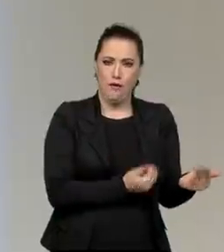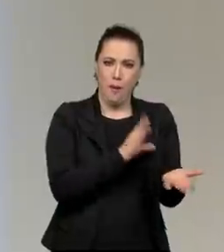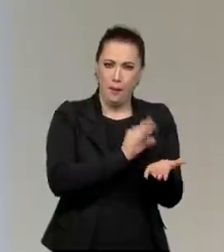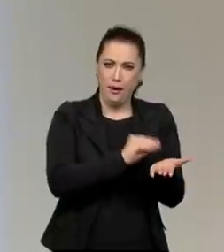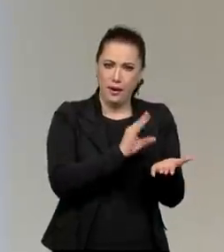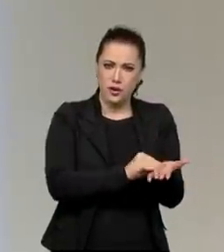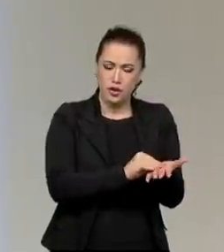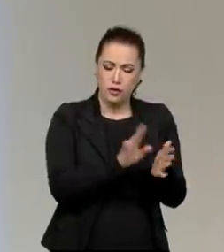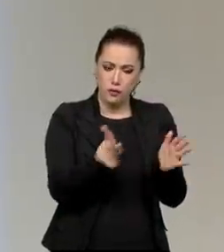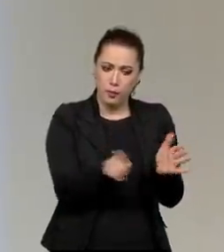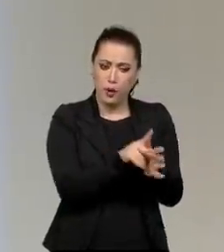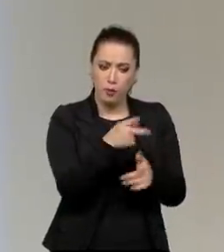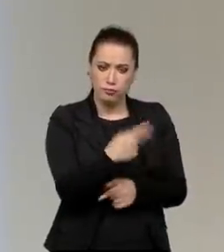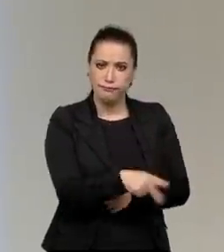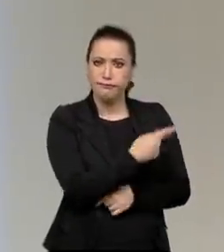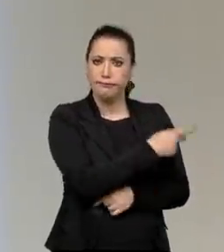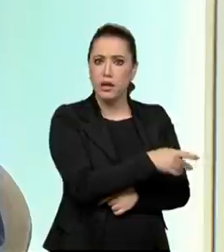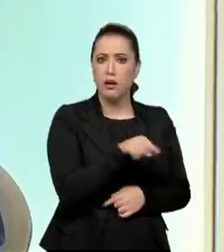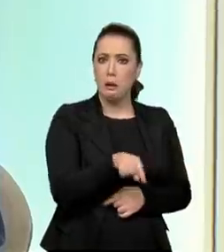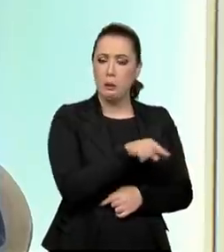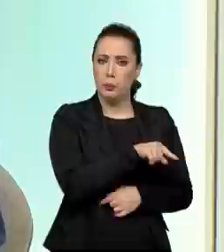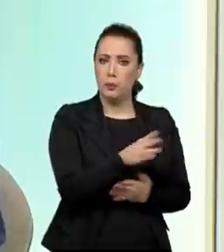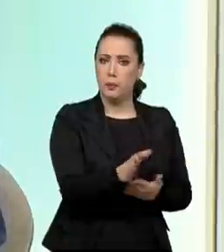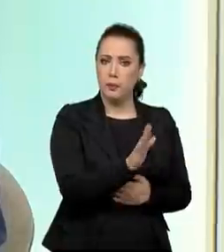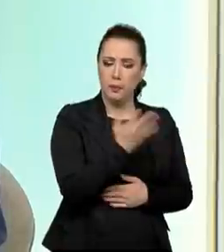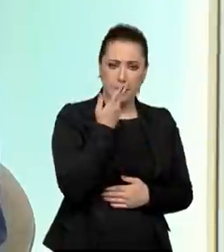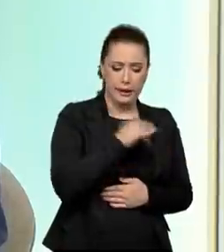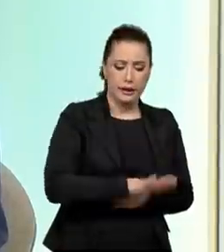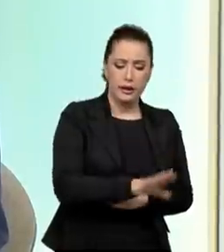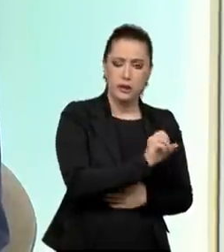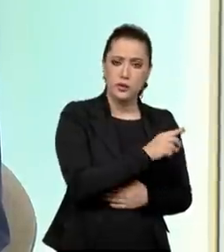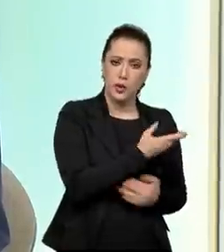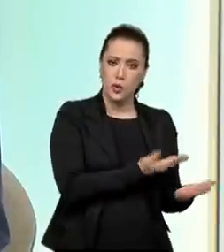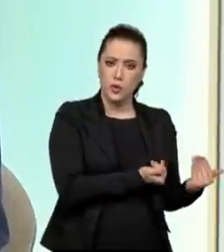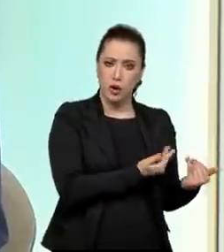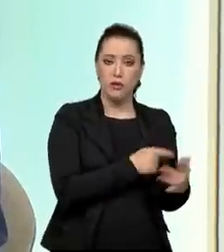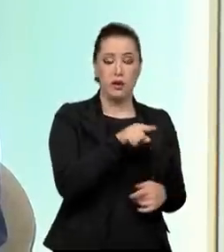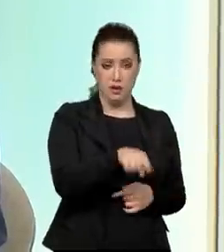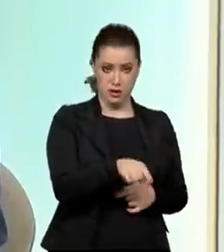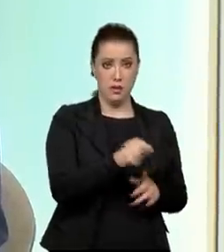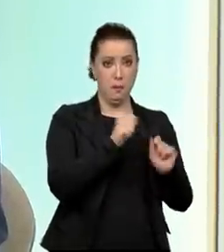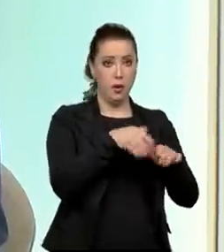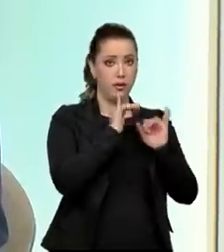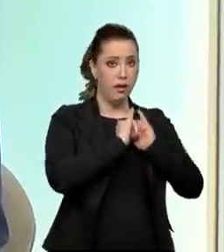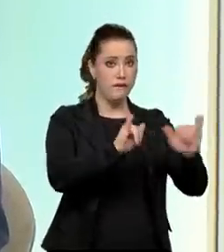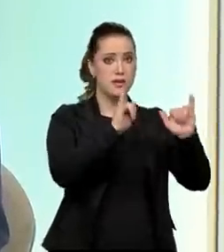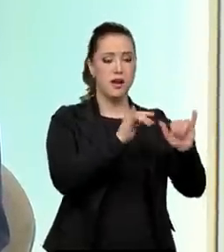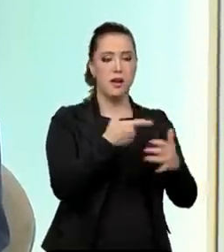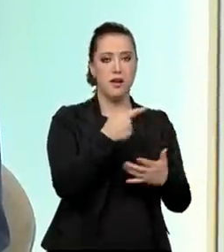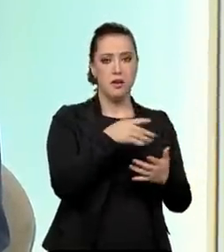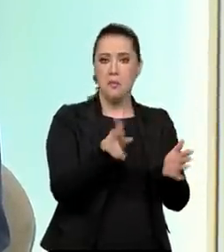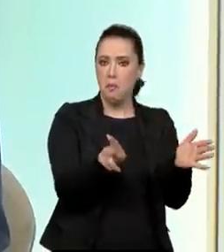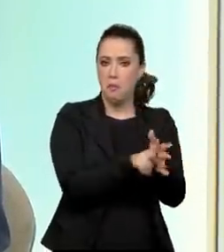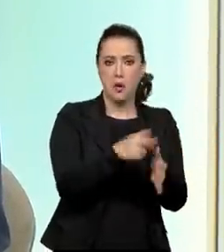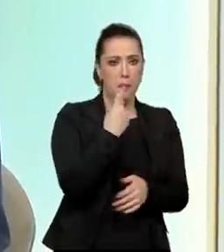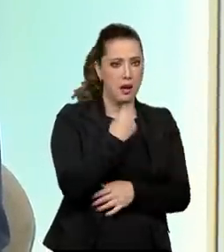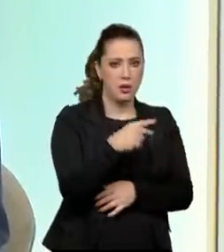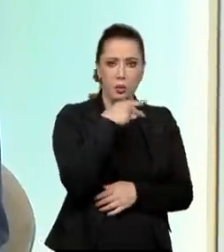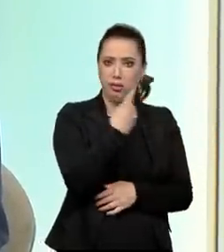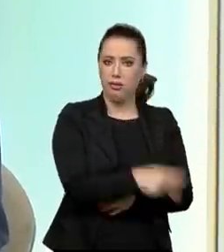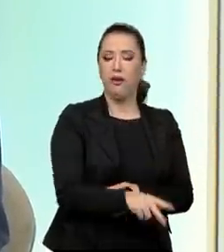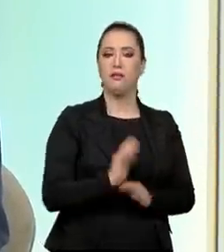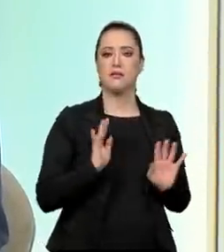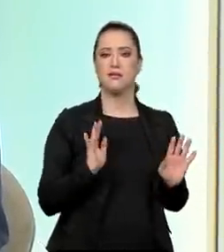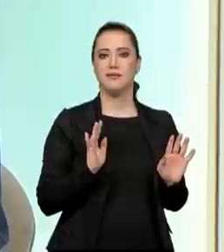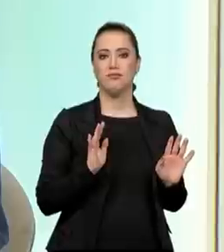A própria criança e o adolescente vão poder fazer a denúncia de violência sofrida por elas mesmas, na linguagem apropriada a elas,